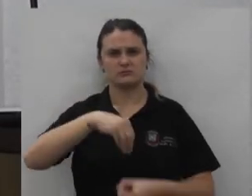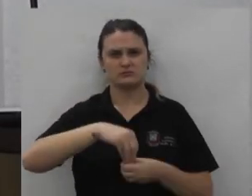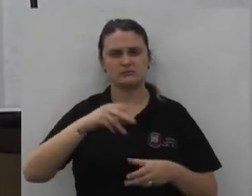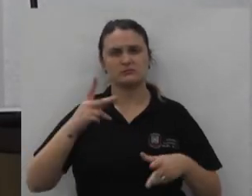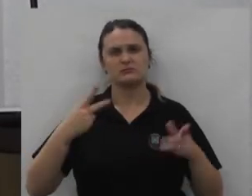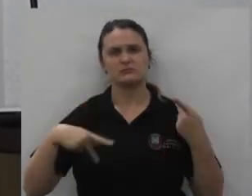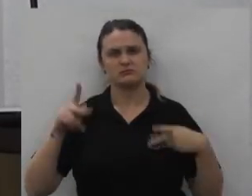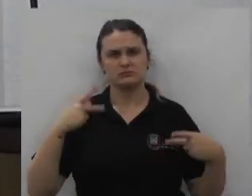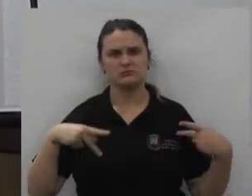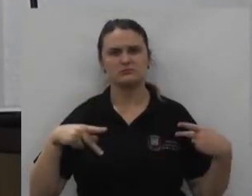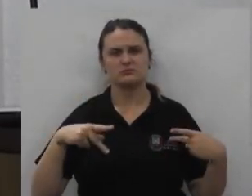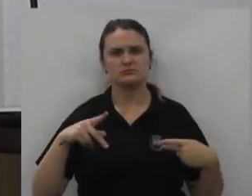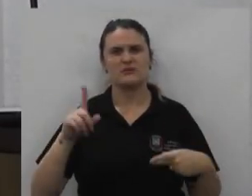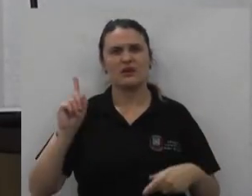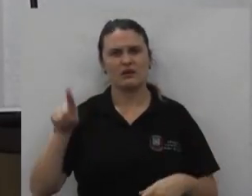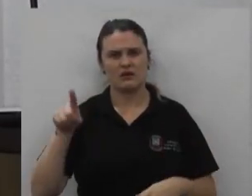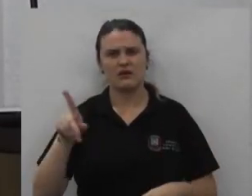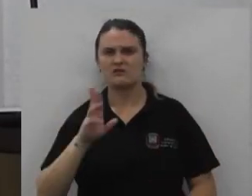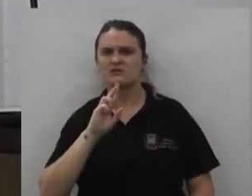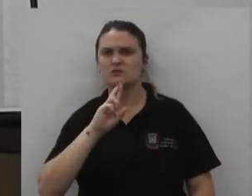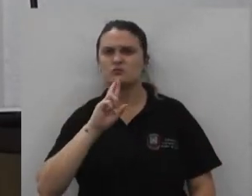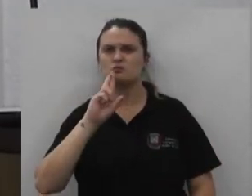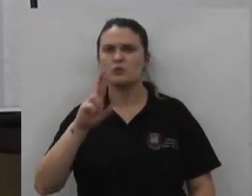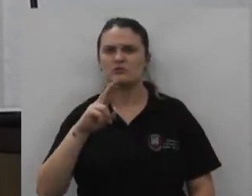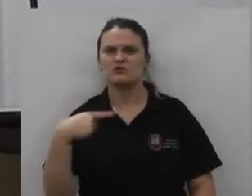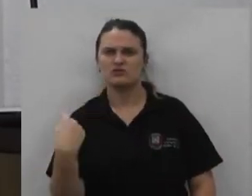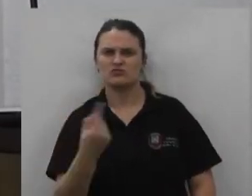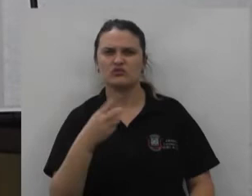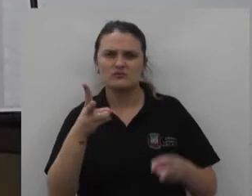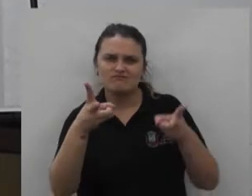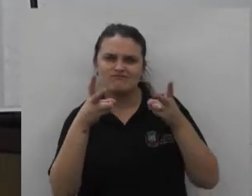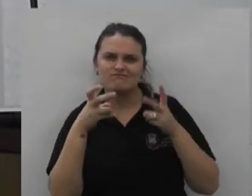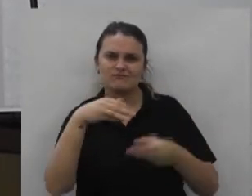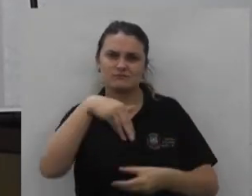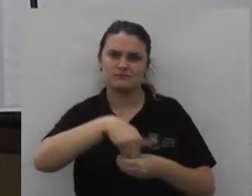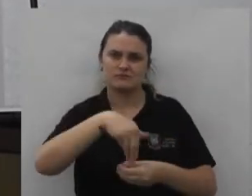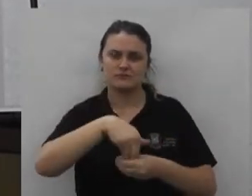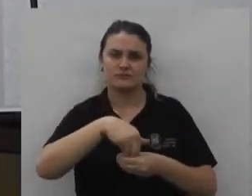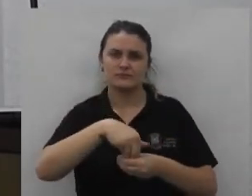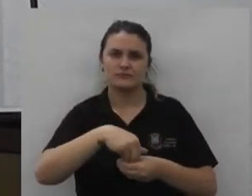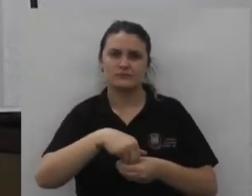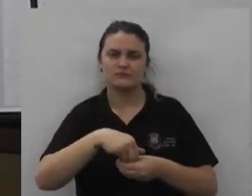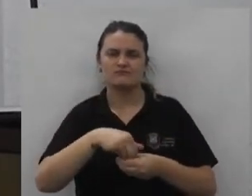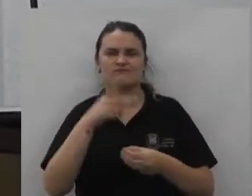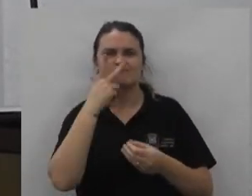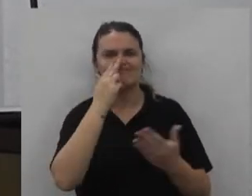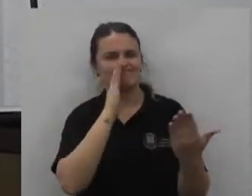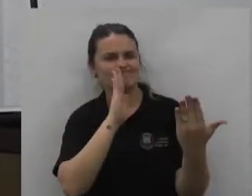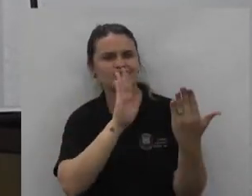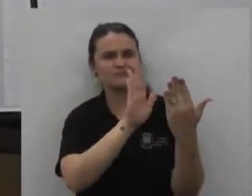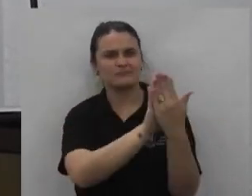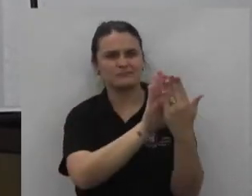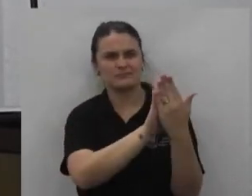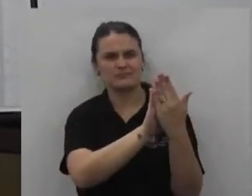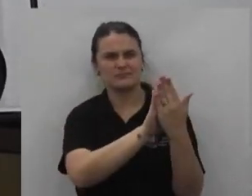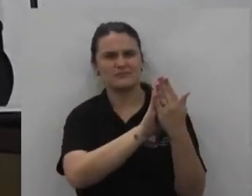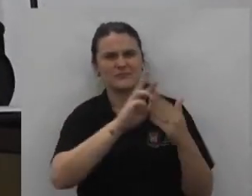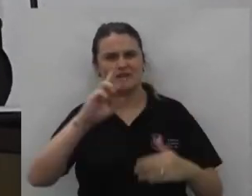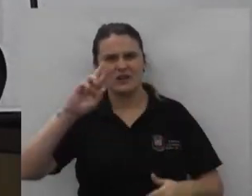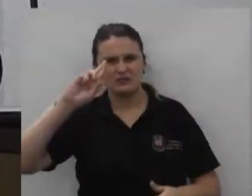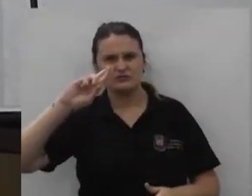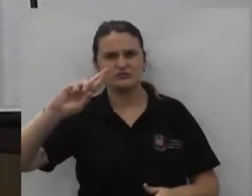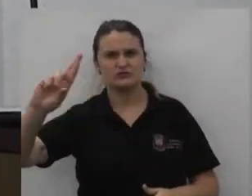na política foi esta resposta que nós vimos nas urnas o confronto contra as entidades